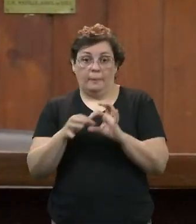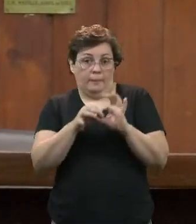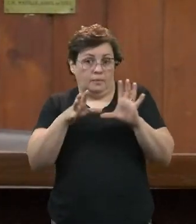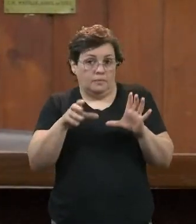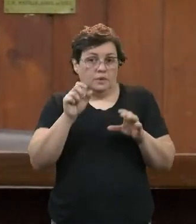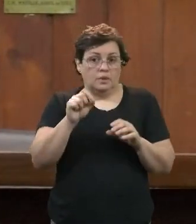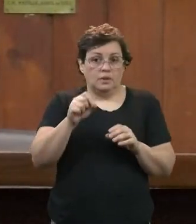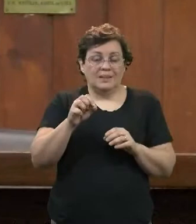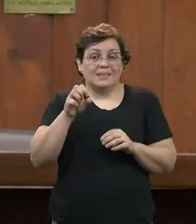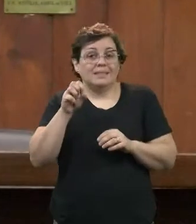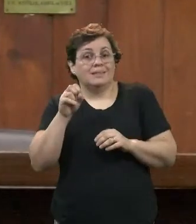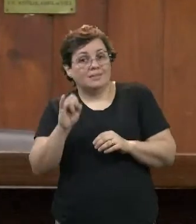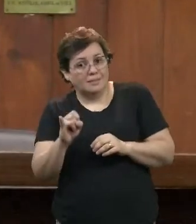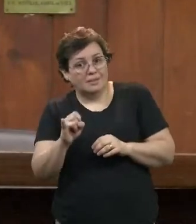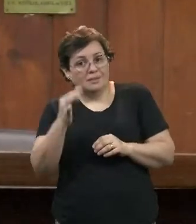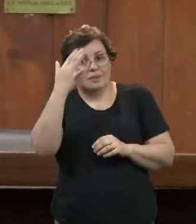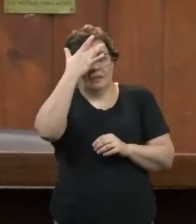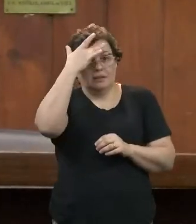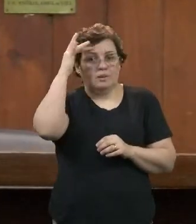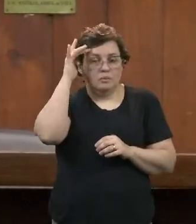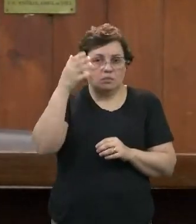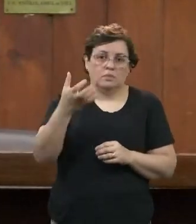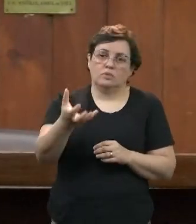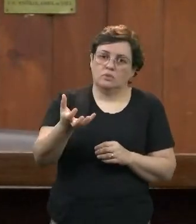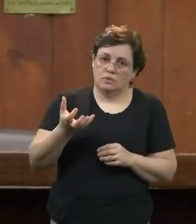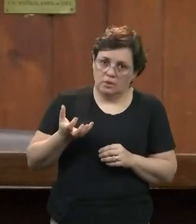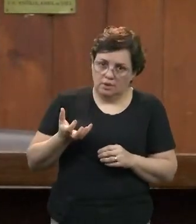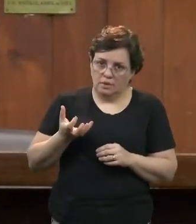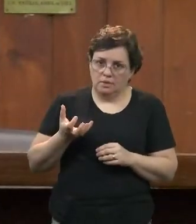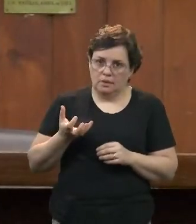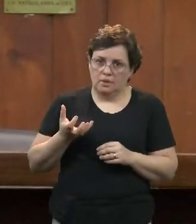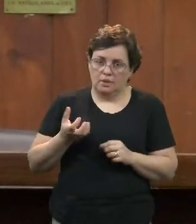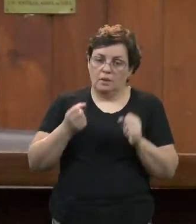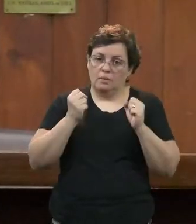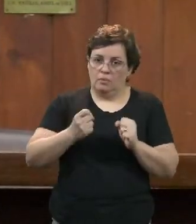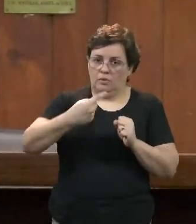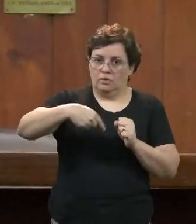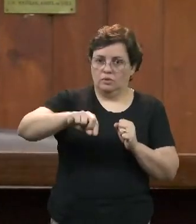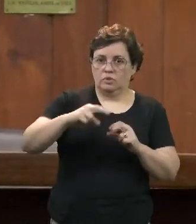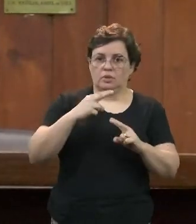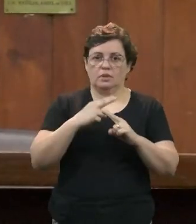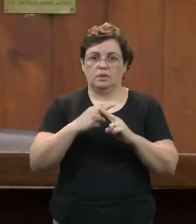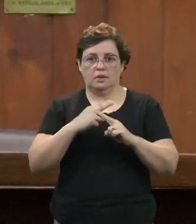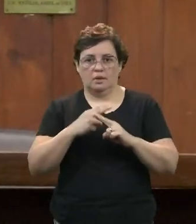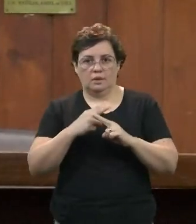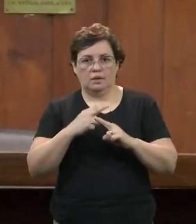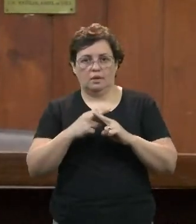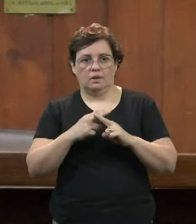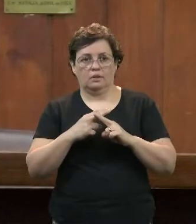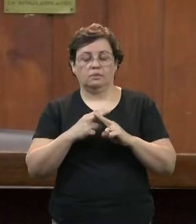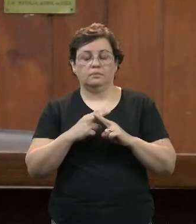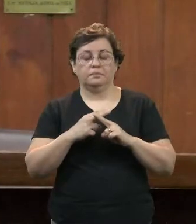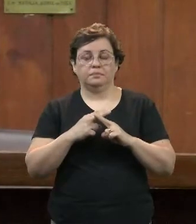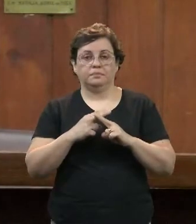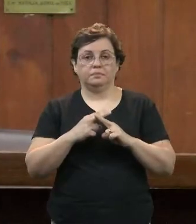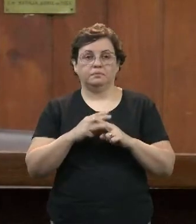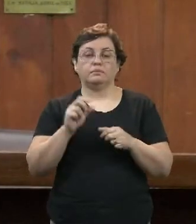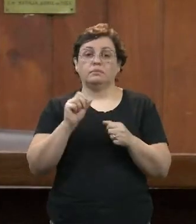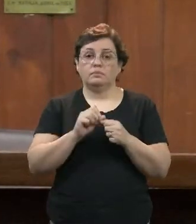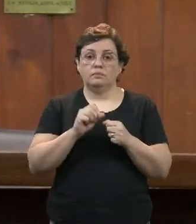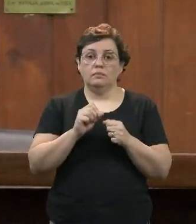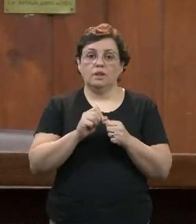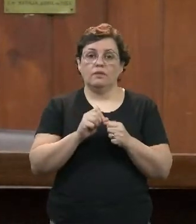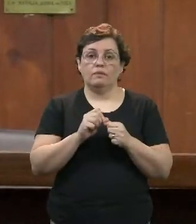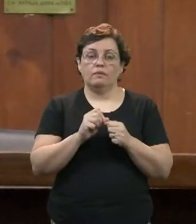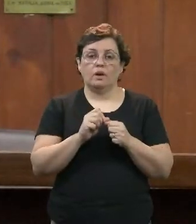procure as instituições, a Caixa, no caso, creio que os demais bancos também já têm essa opção, procurem a Caixa e façam